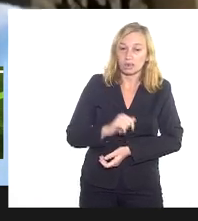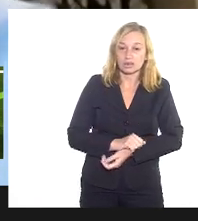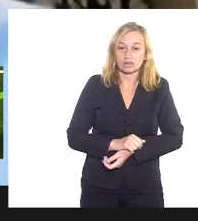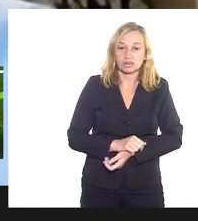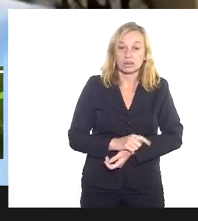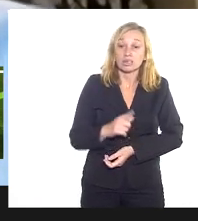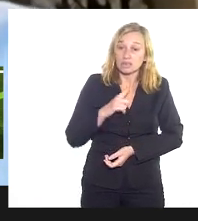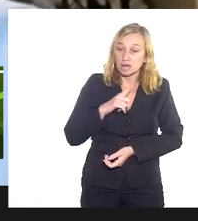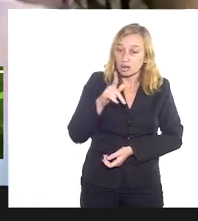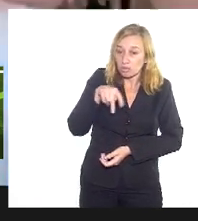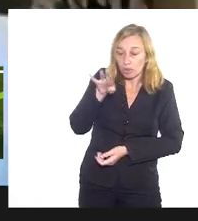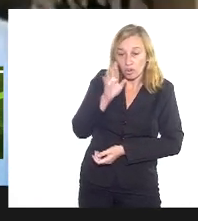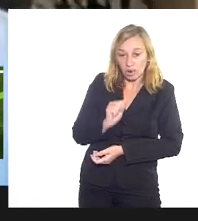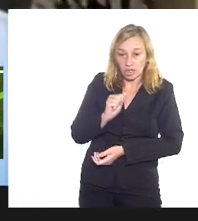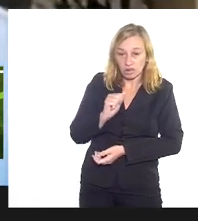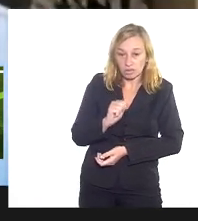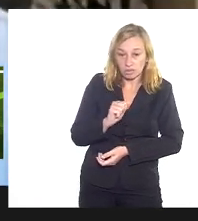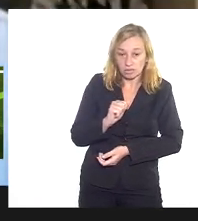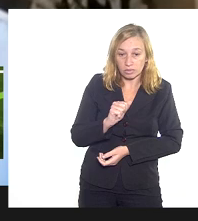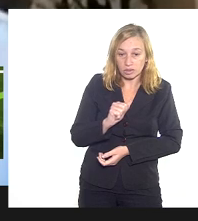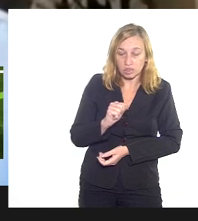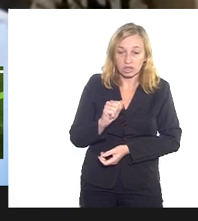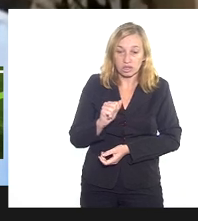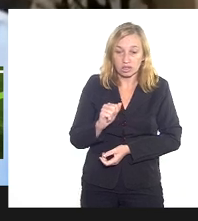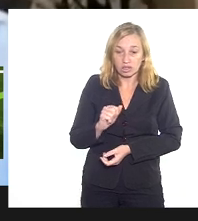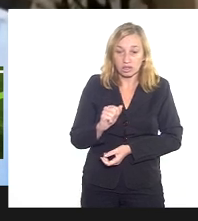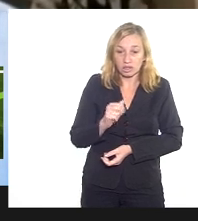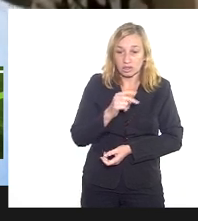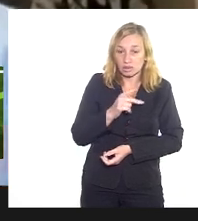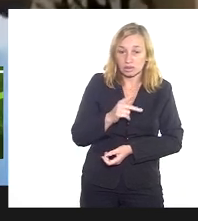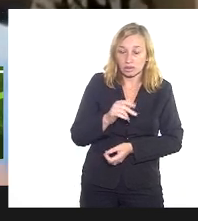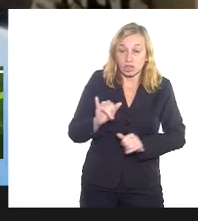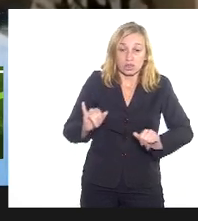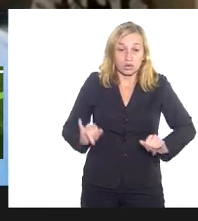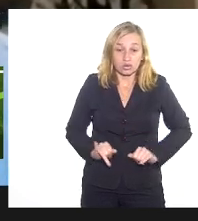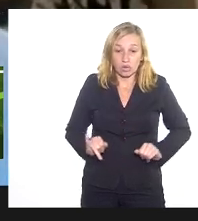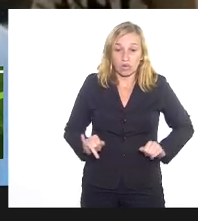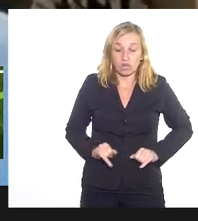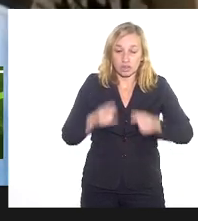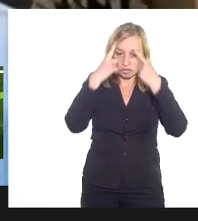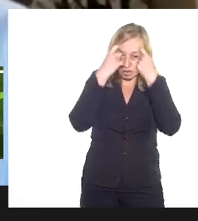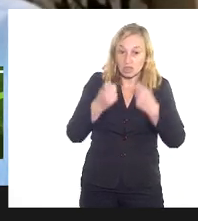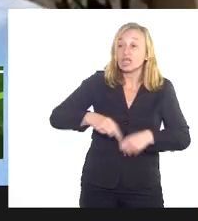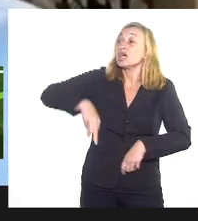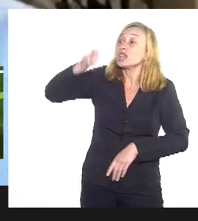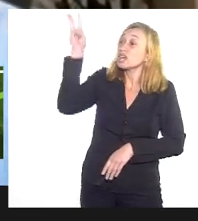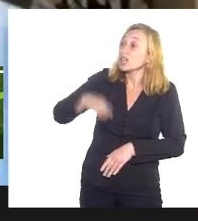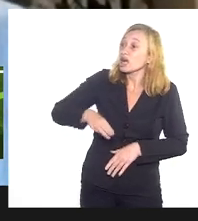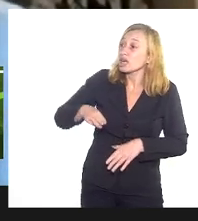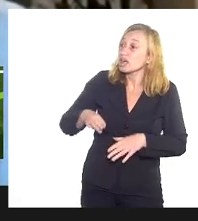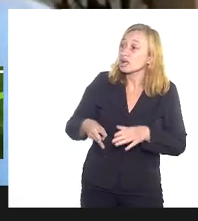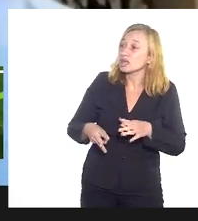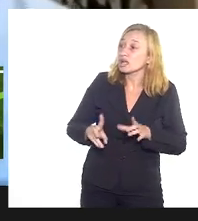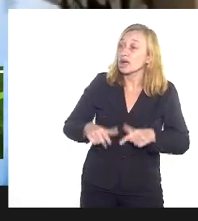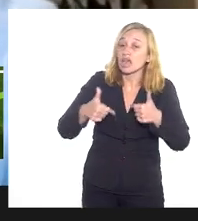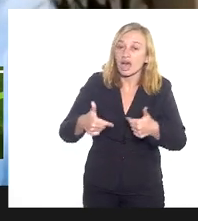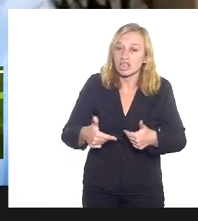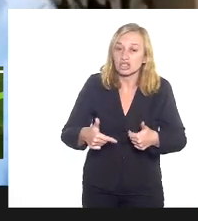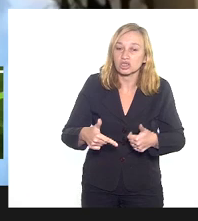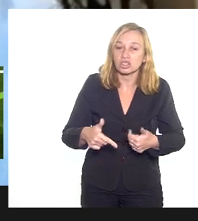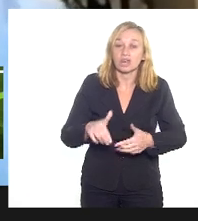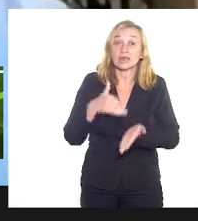Existe o programa de vítimas aprovado por mim, a Assembleia. Quem é que aplica esse programa de vítimas? É a